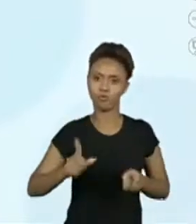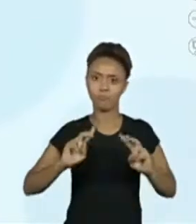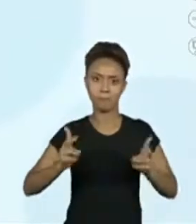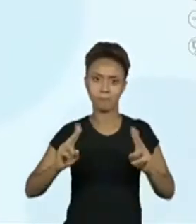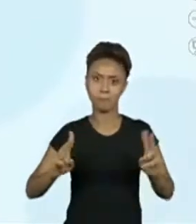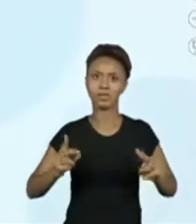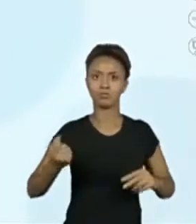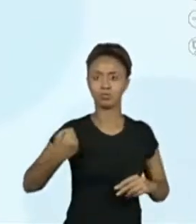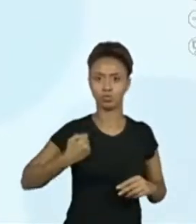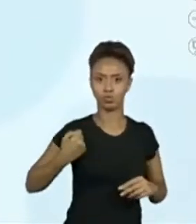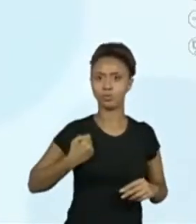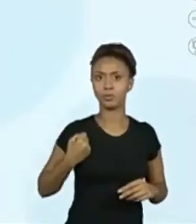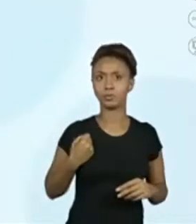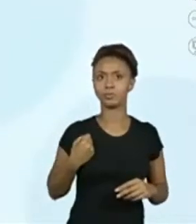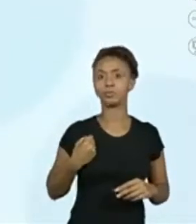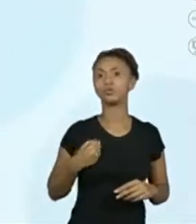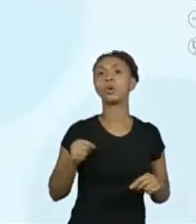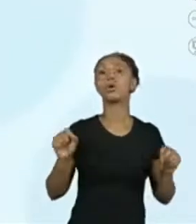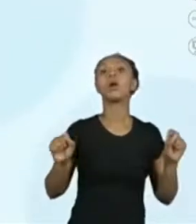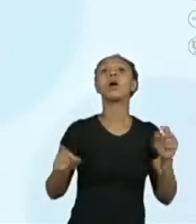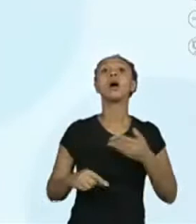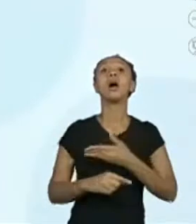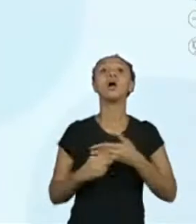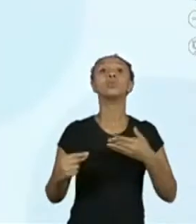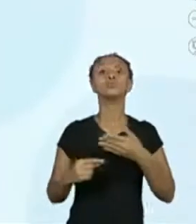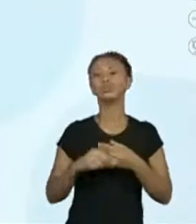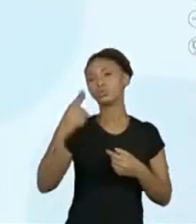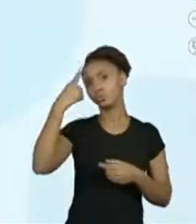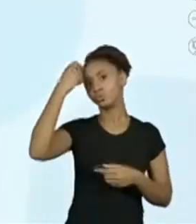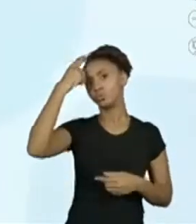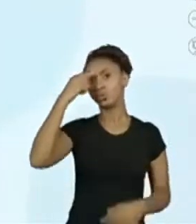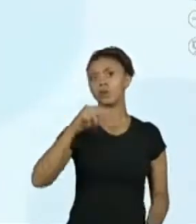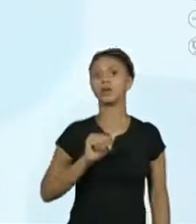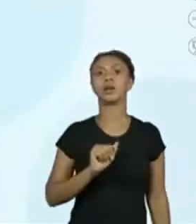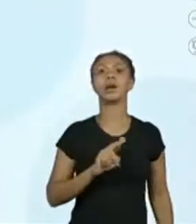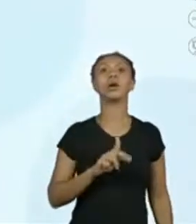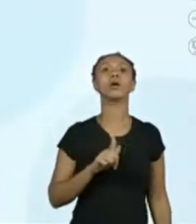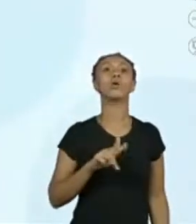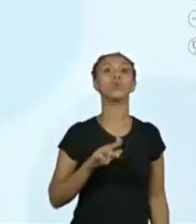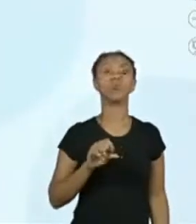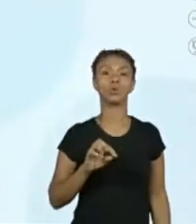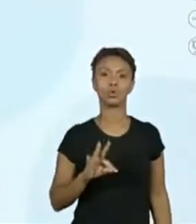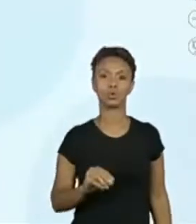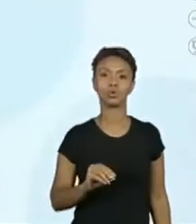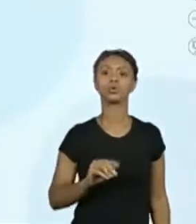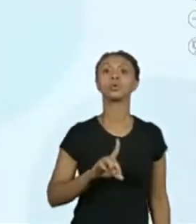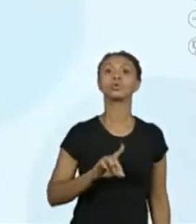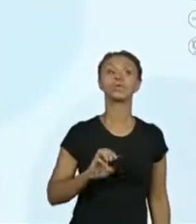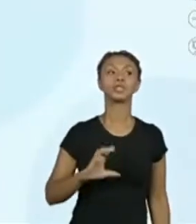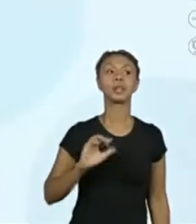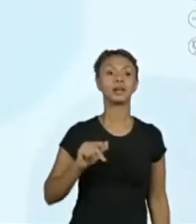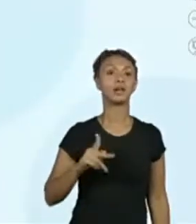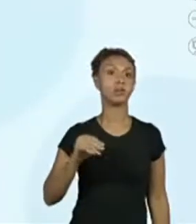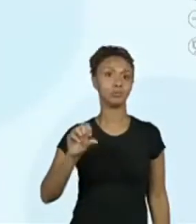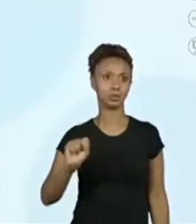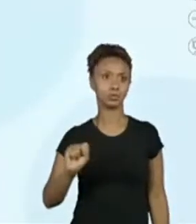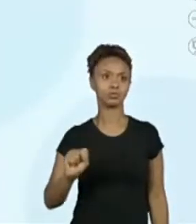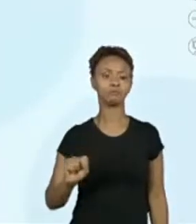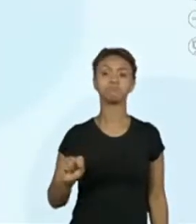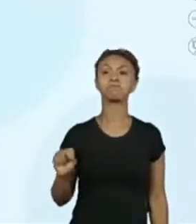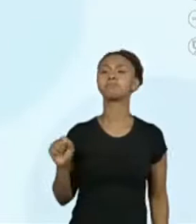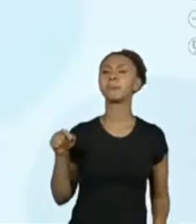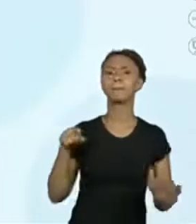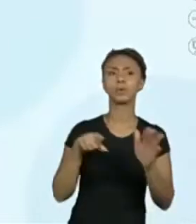um número, Augusto de Campos. E a pergunta é, quais relações há entre o que está